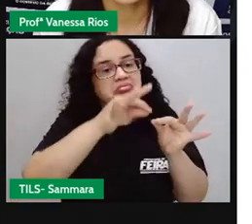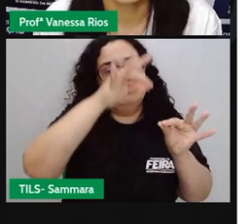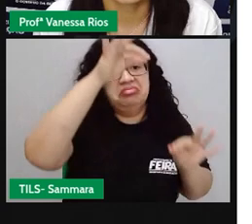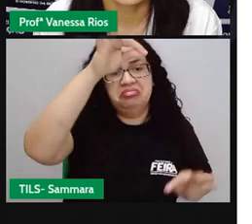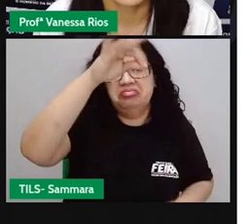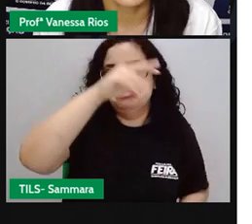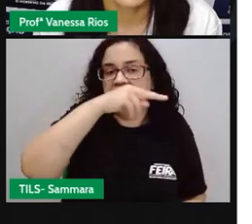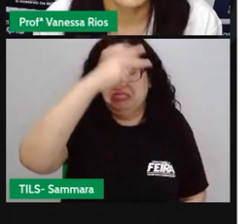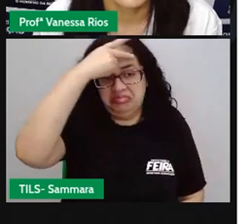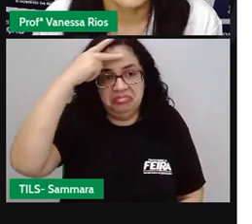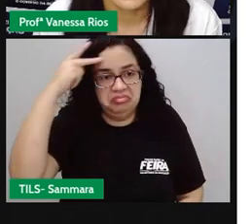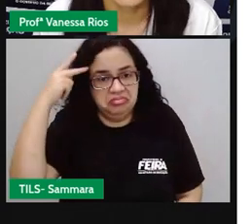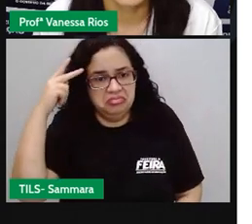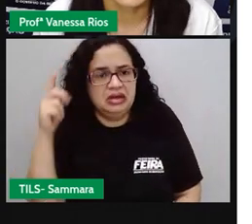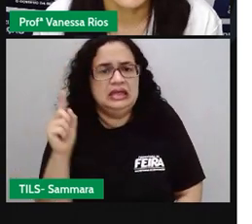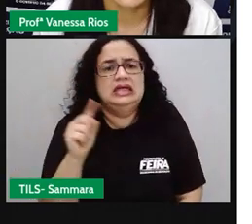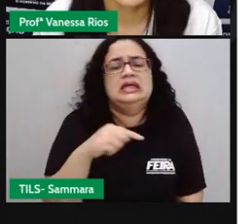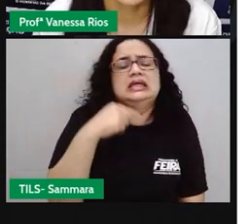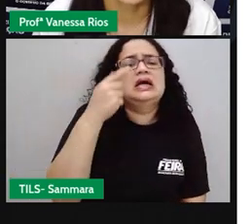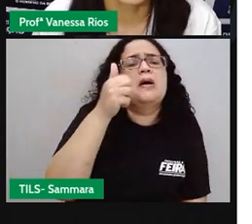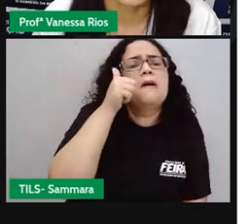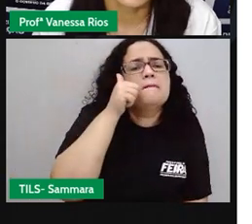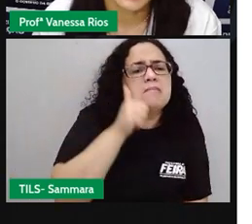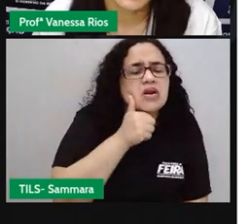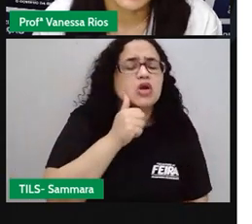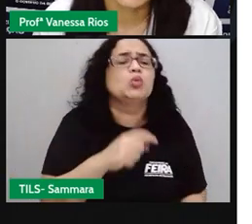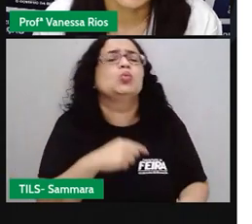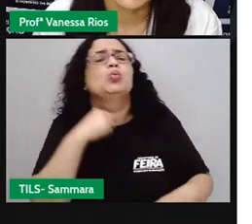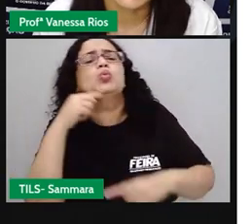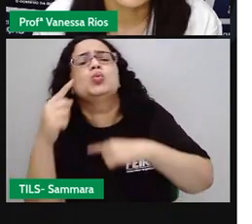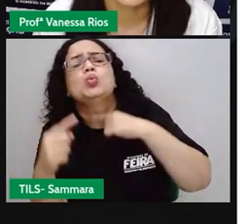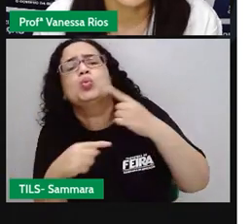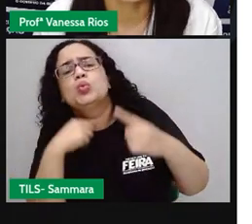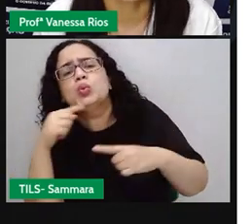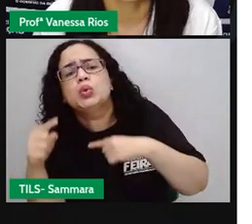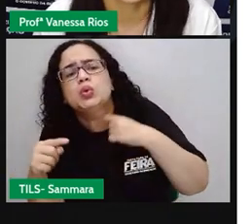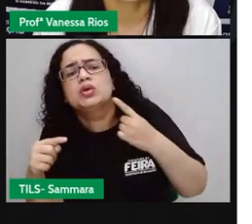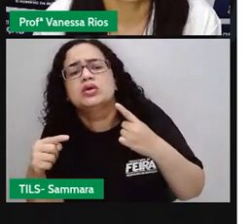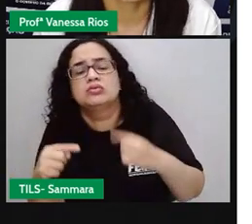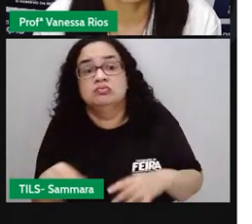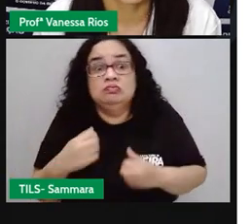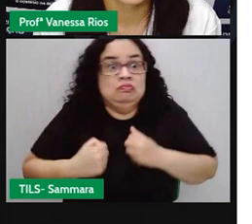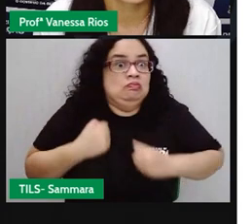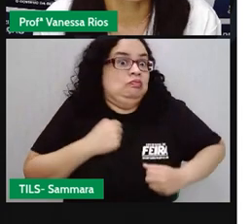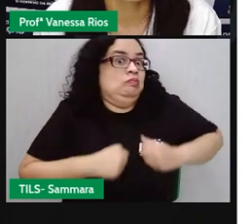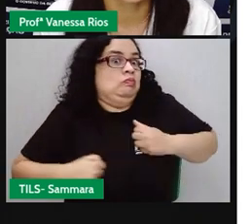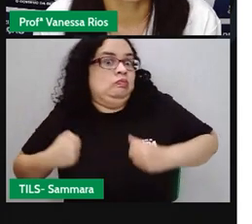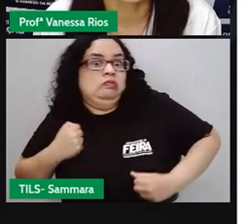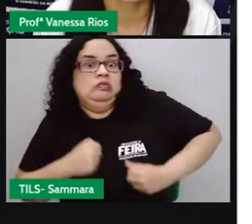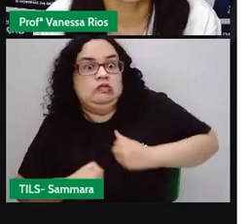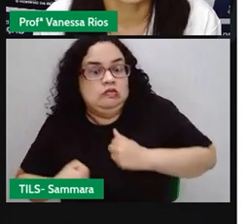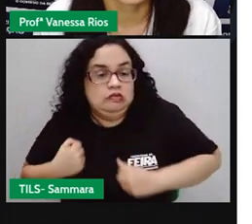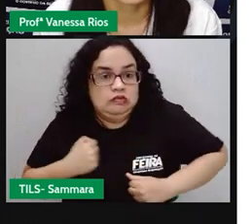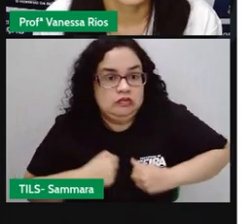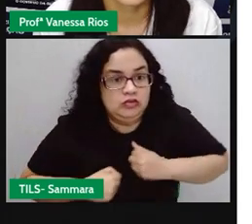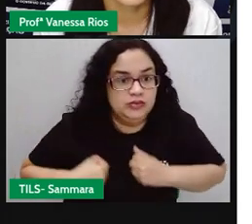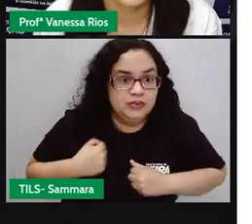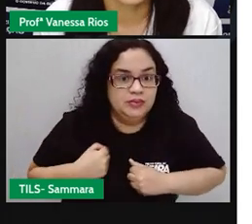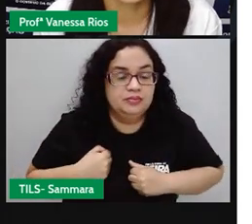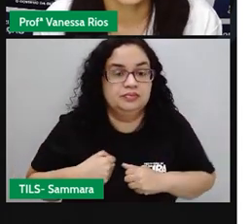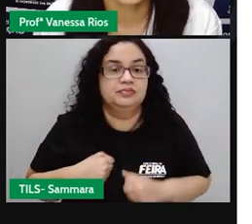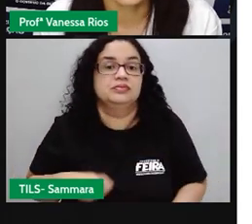ninguém me. E a mulher, sem dúvida, em mim, sua fúria. Em um momento,